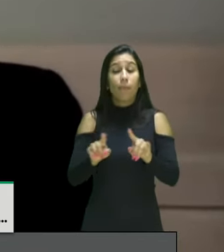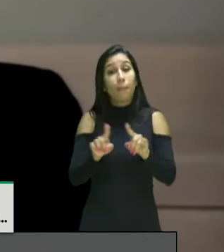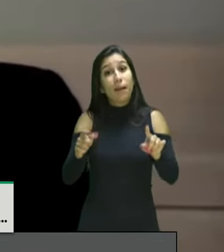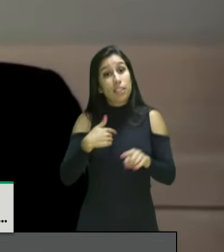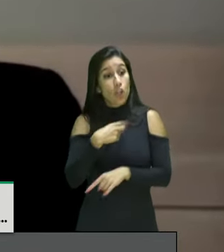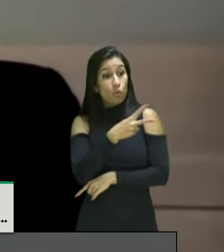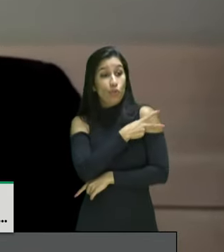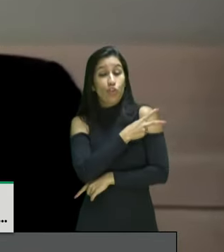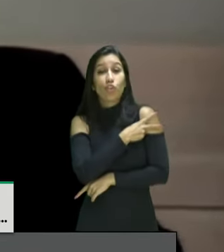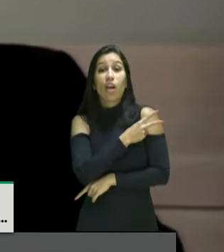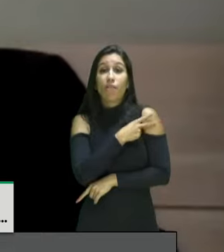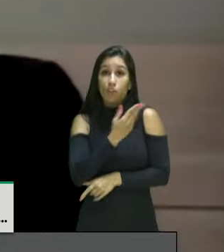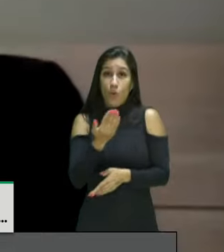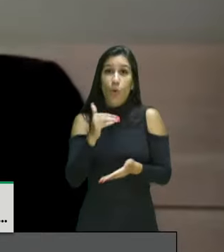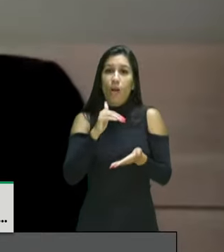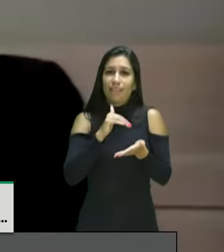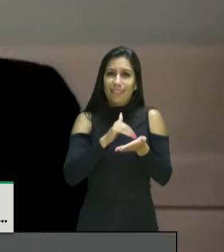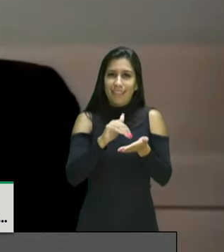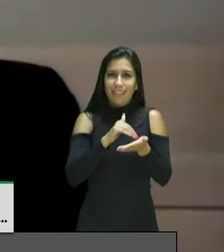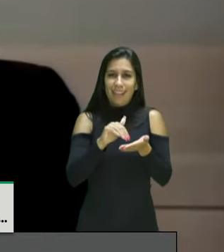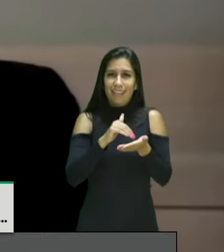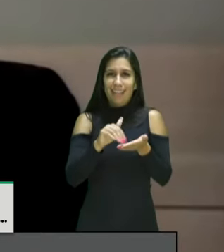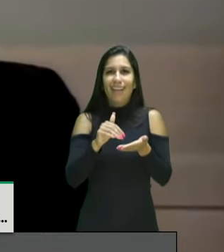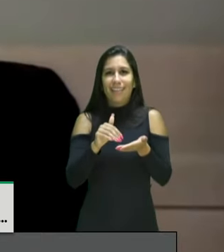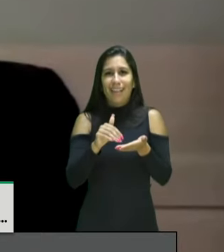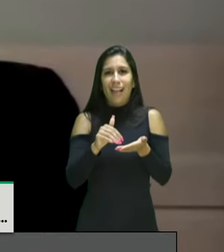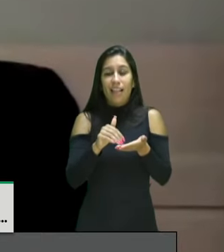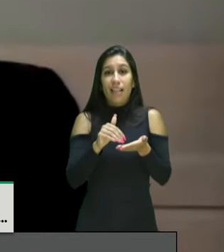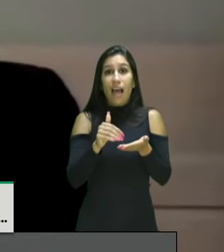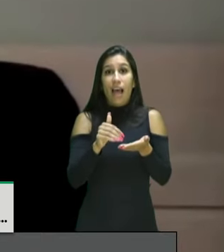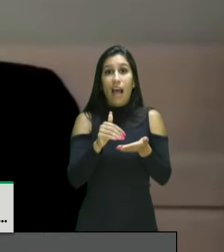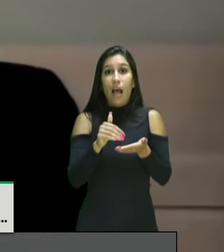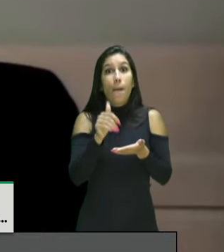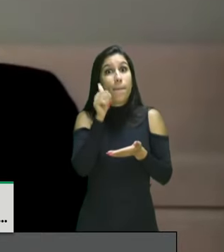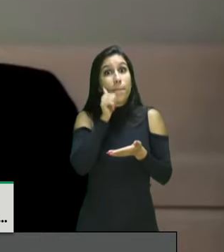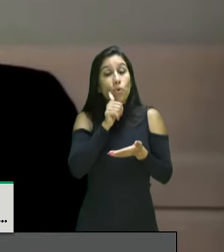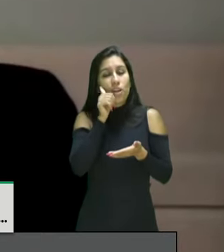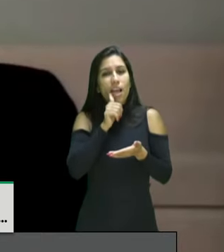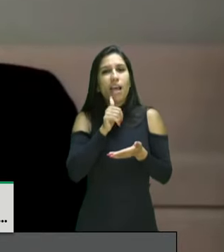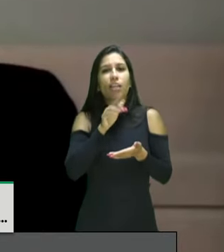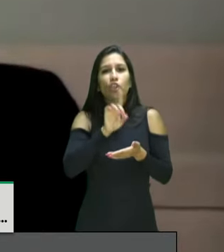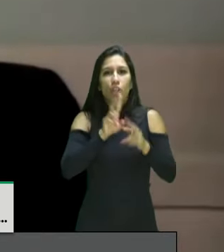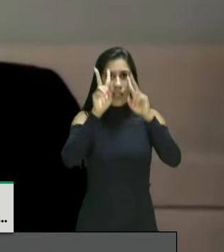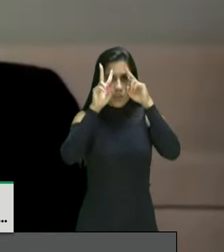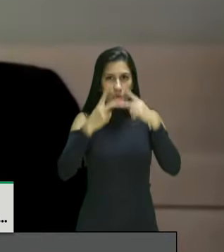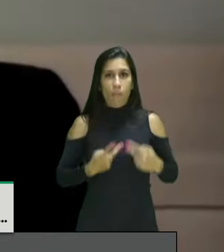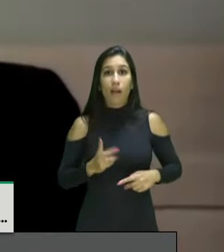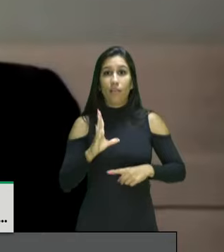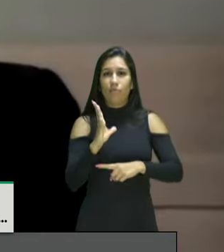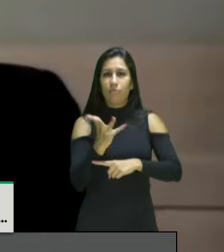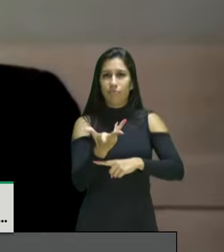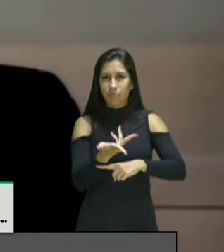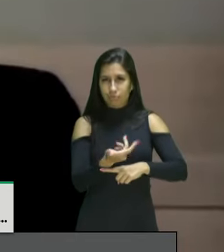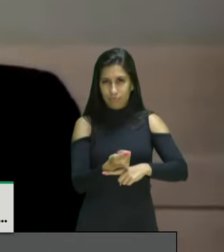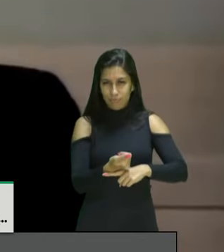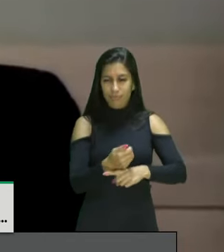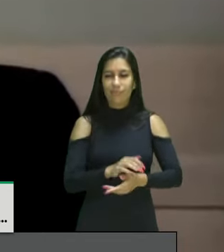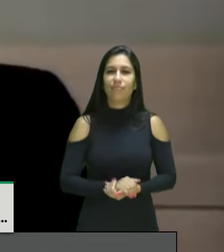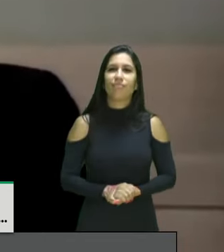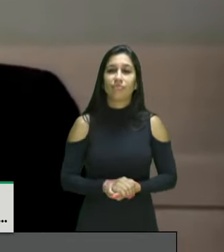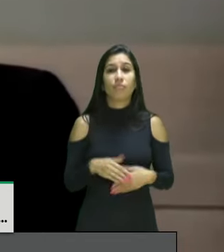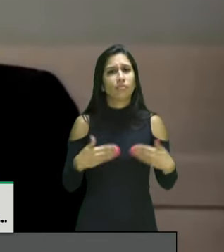Assessoria Internacional, do Ministério da Mulher, da Família e dos Direitos Humanos, competiu a nós, assim que assumimos